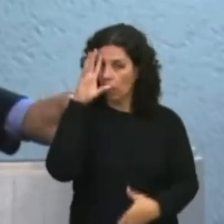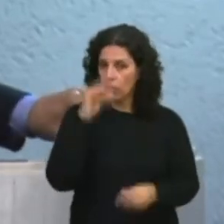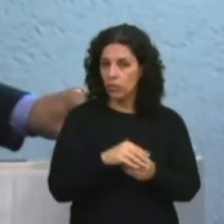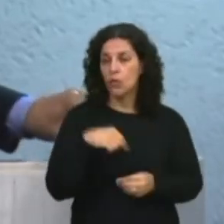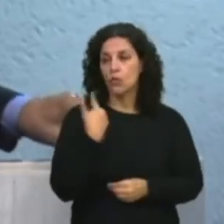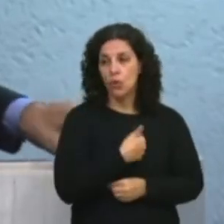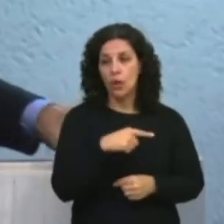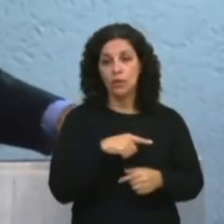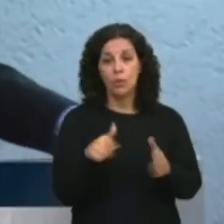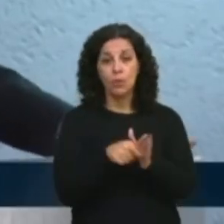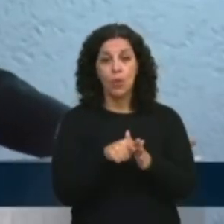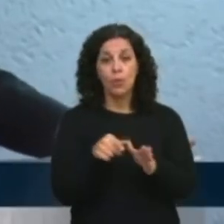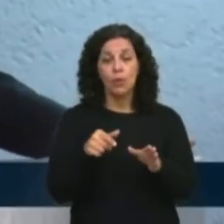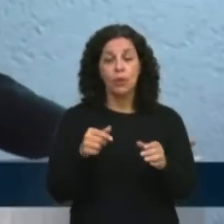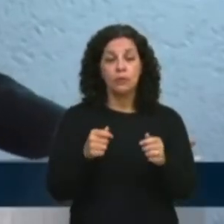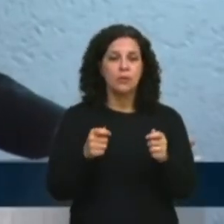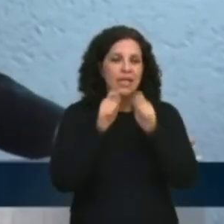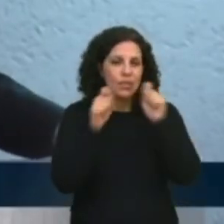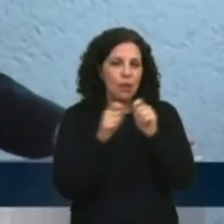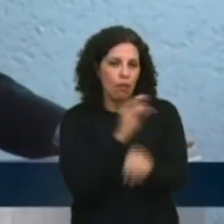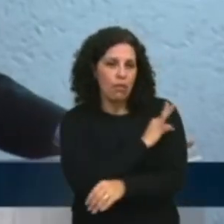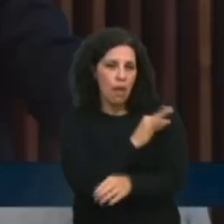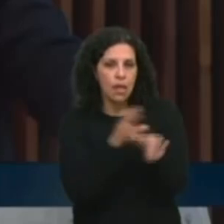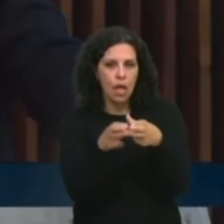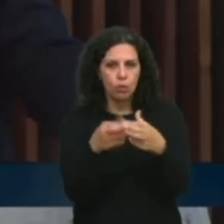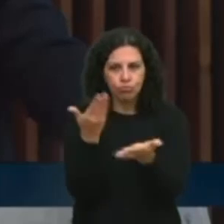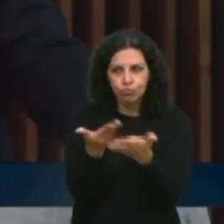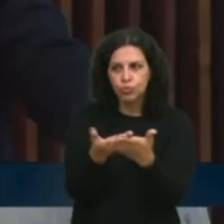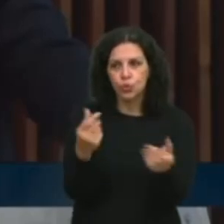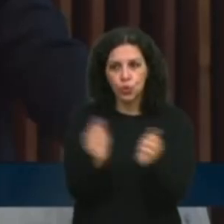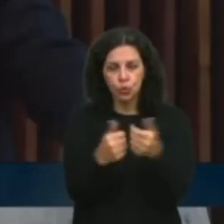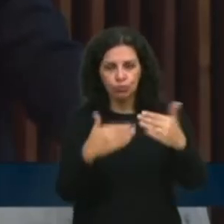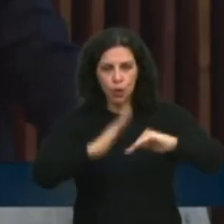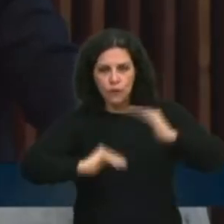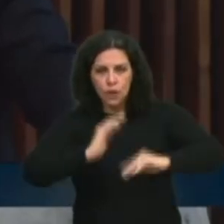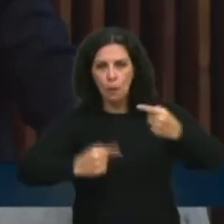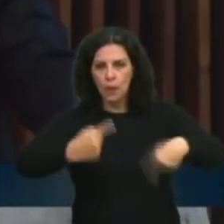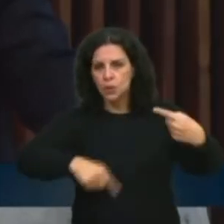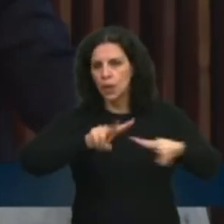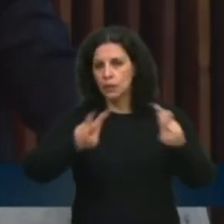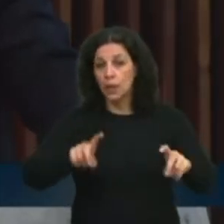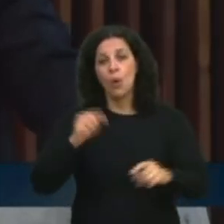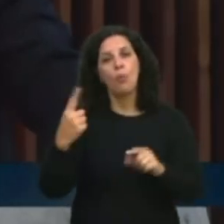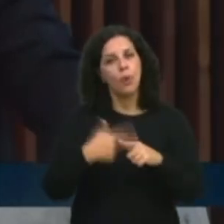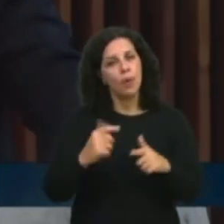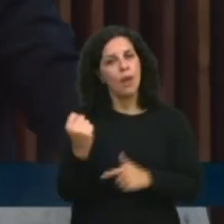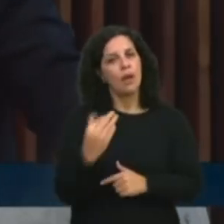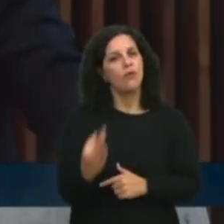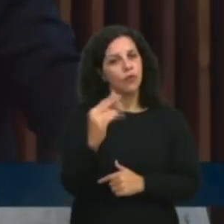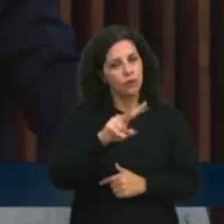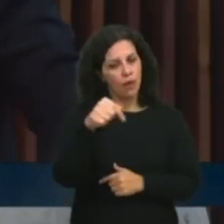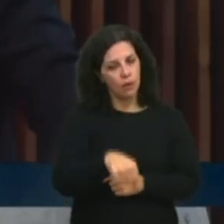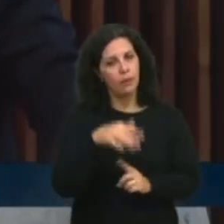nós vamos ter um órgão de assessoria técnica, e tem que ter um grupo tecnicamente habilitado para discutir isso aqui, ou nós vamos ter problemas graves pela